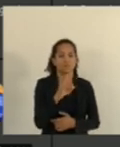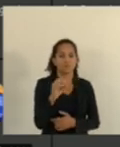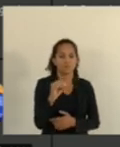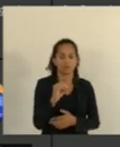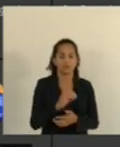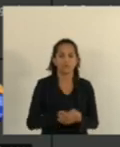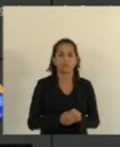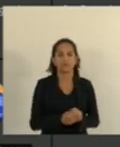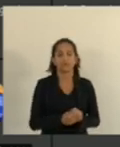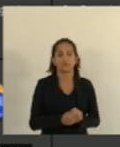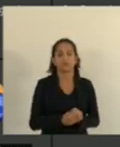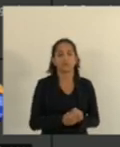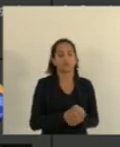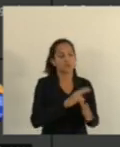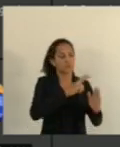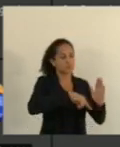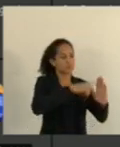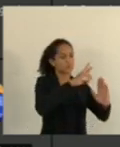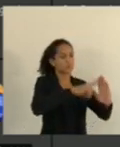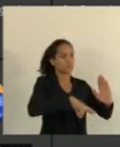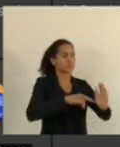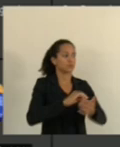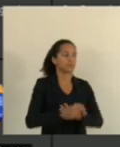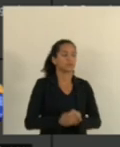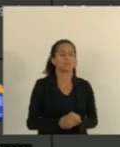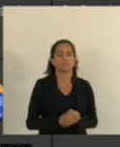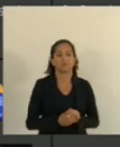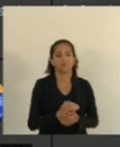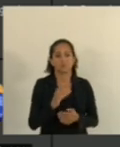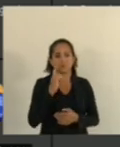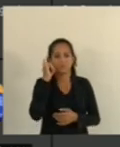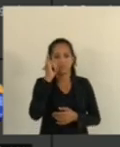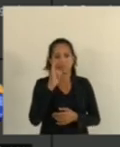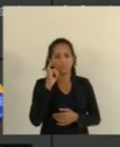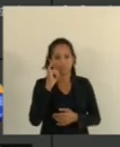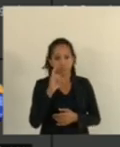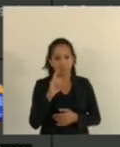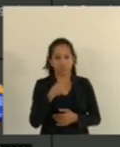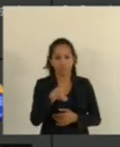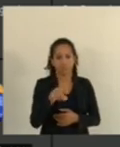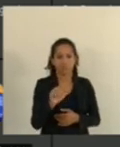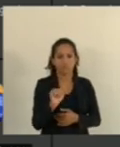Bom relator Deputado Alexandre Chambinho